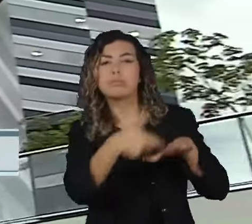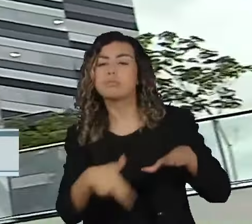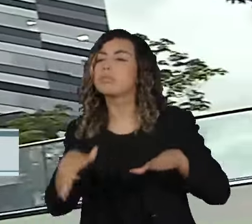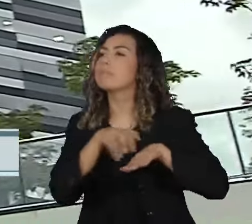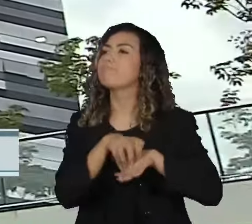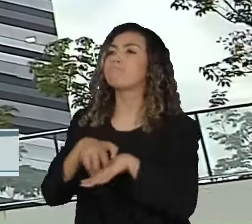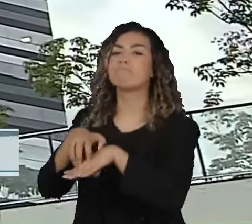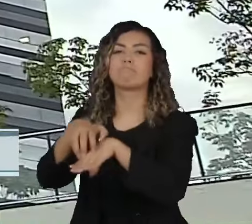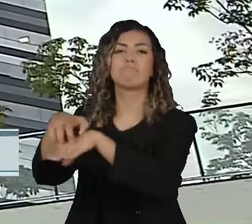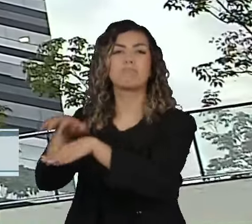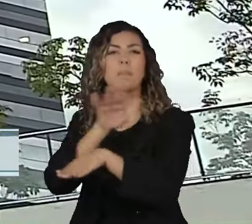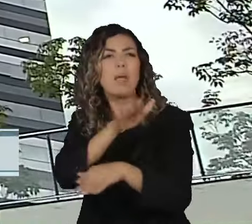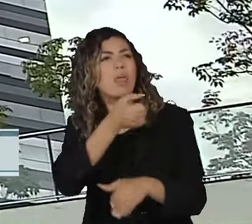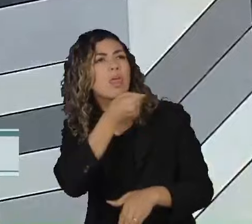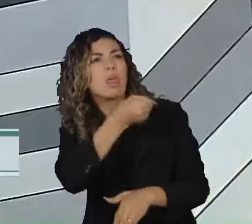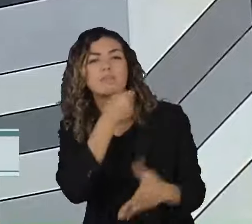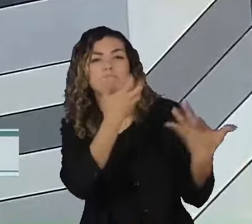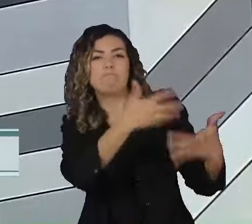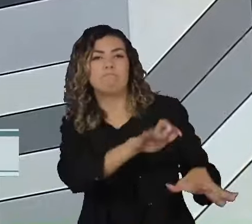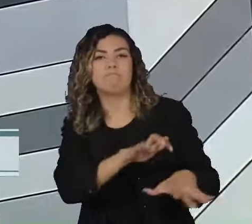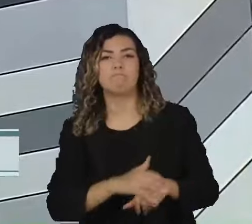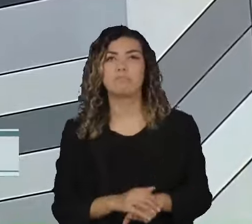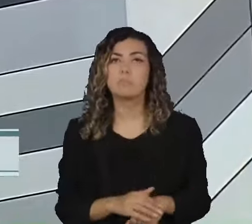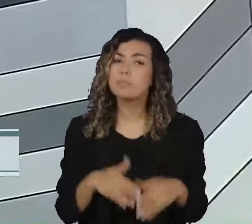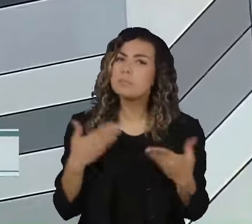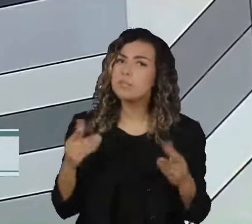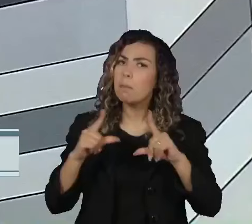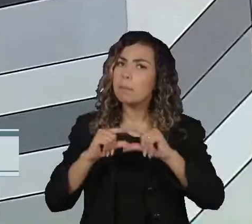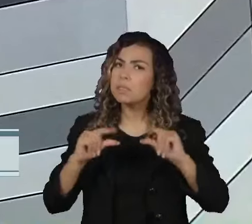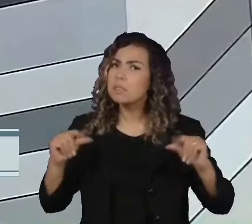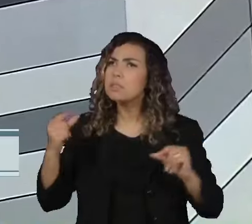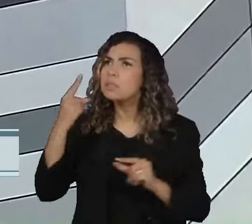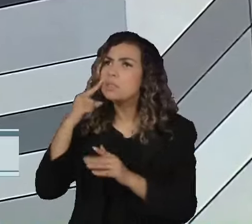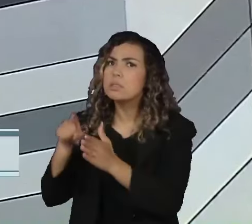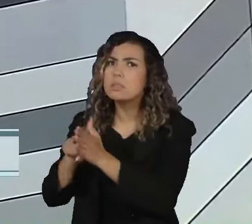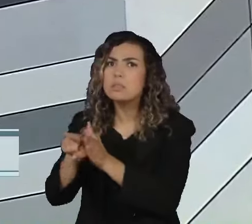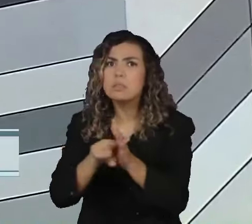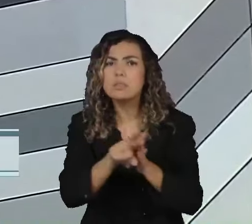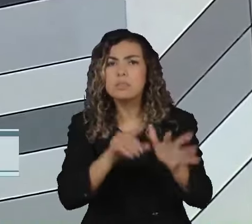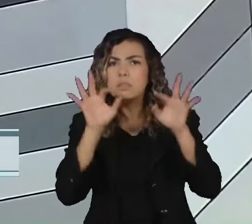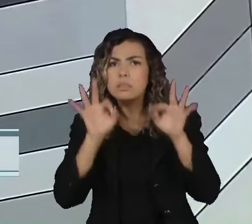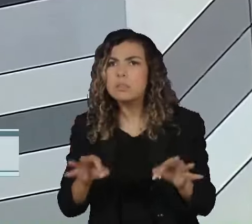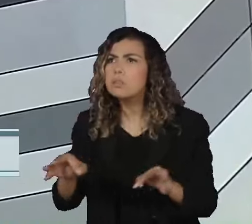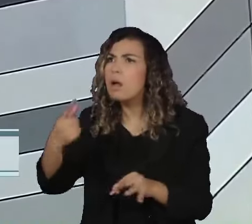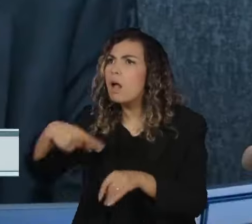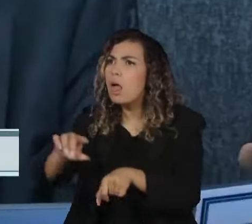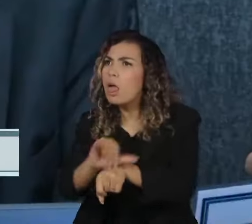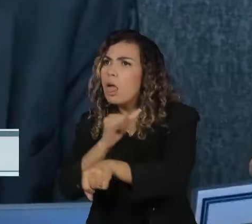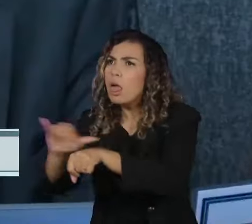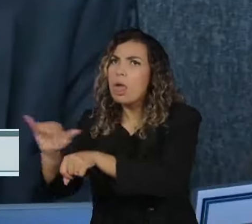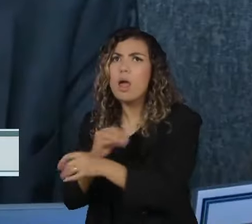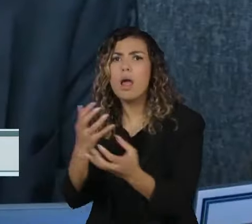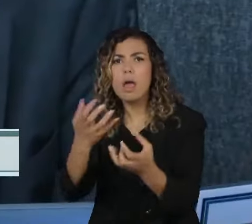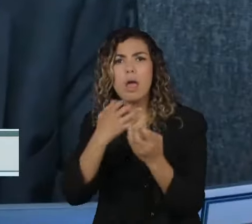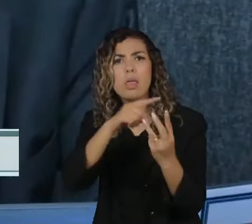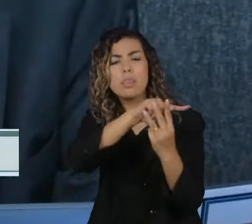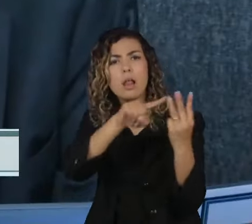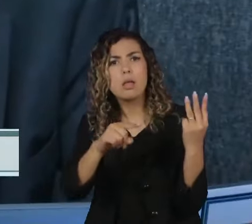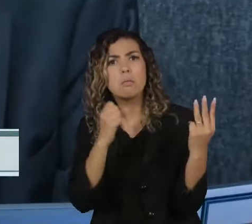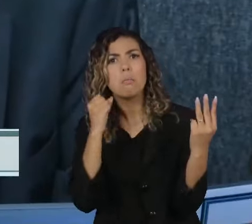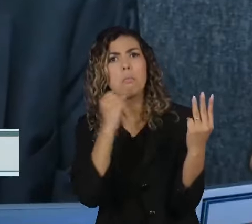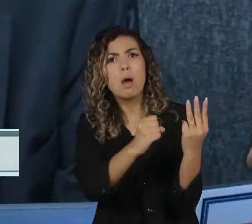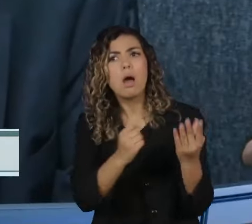operação da Polícia Federal, que apontou a existência de um plano golpista, teve grande repercussão. O presidente do